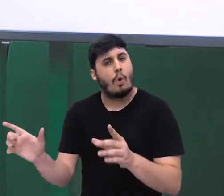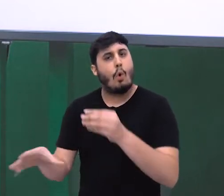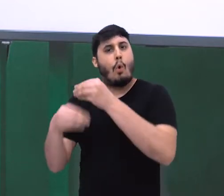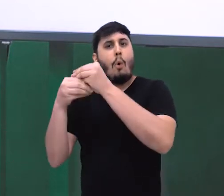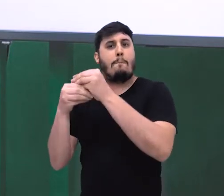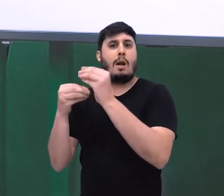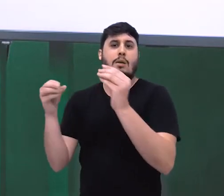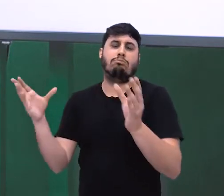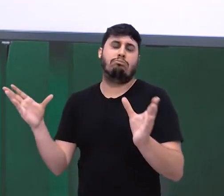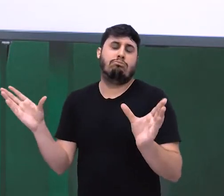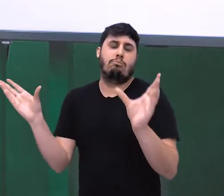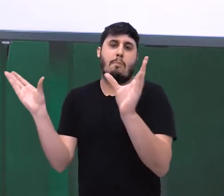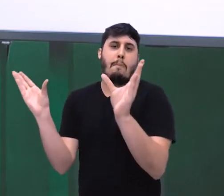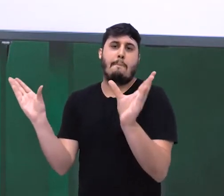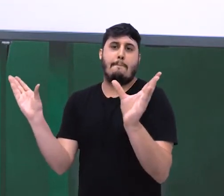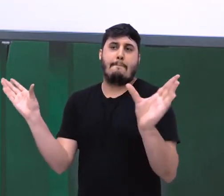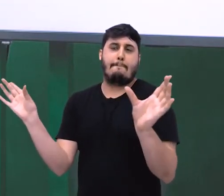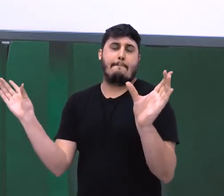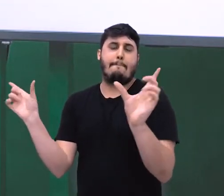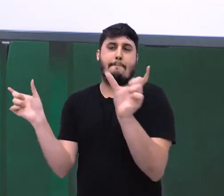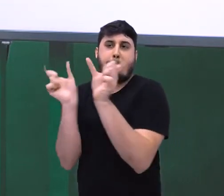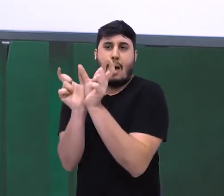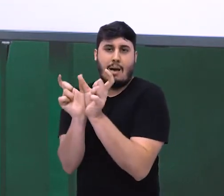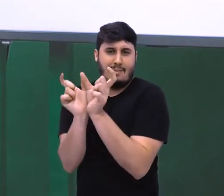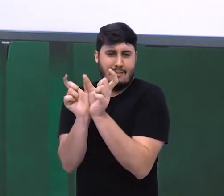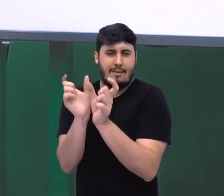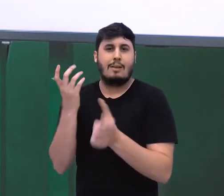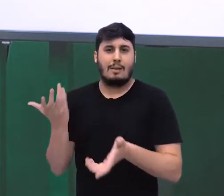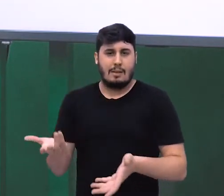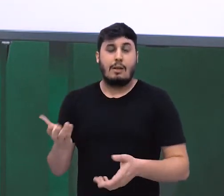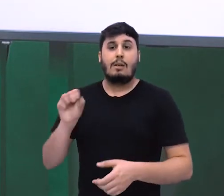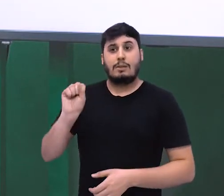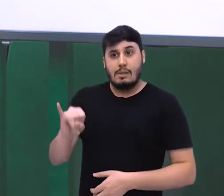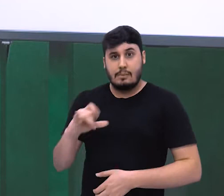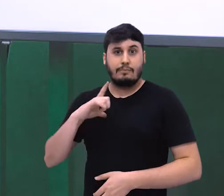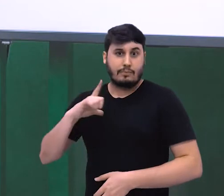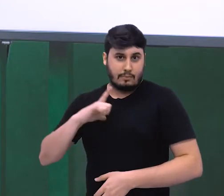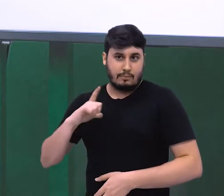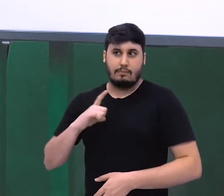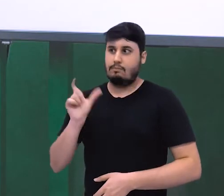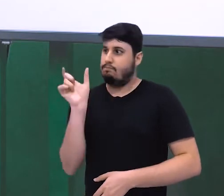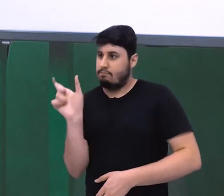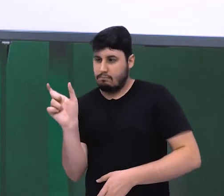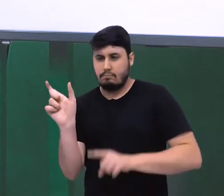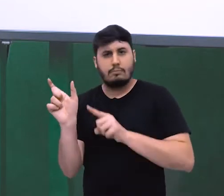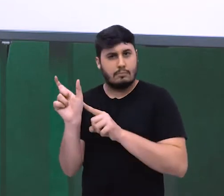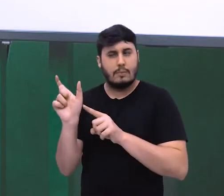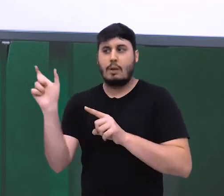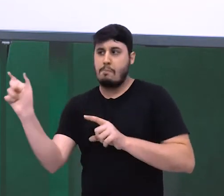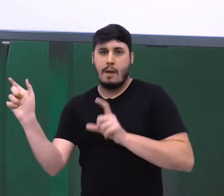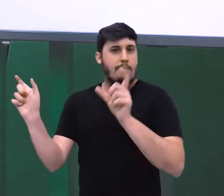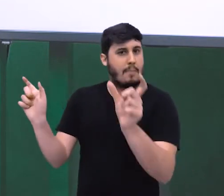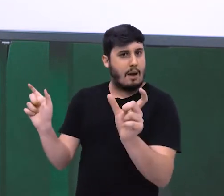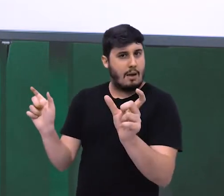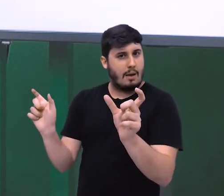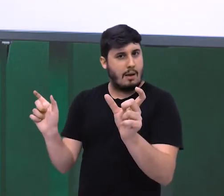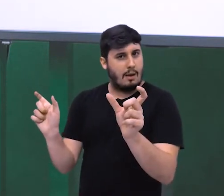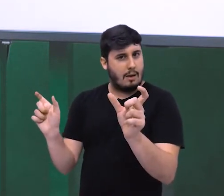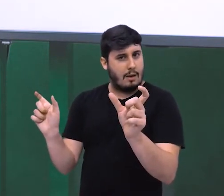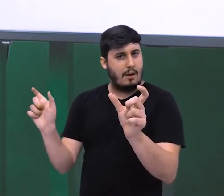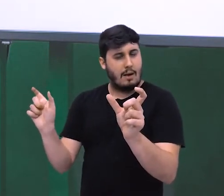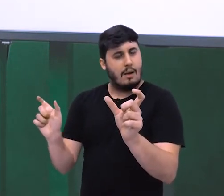que liga duas orações coordenadas, Então, eu vou dizer que essa conjunção é uma conjunção